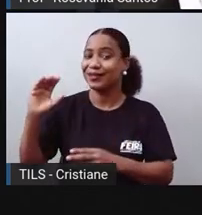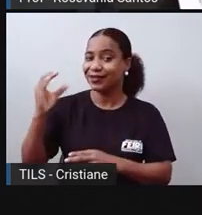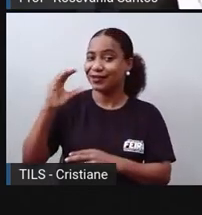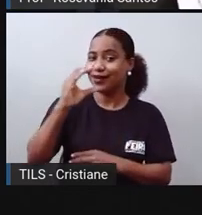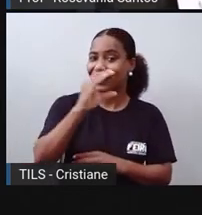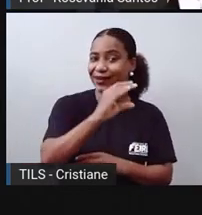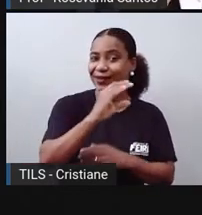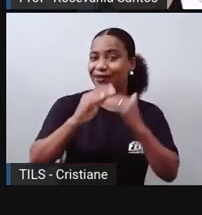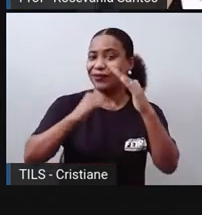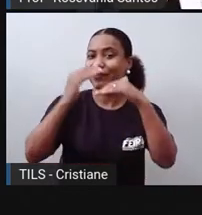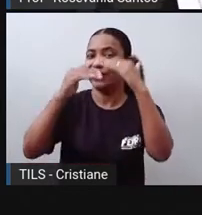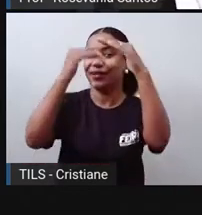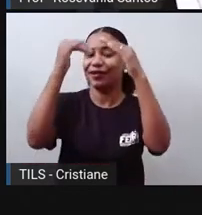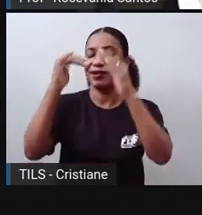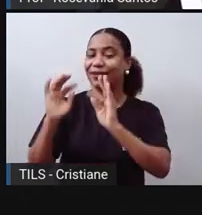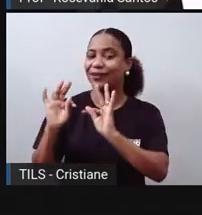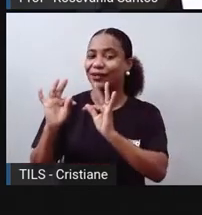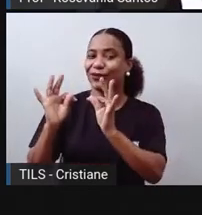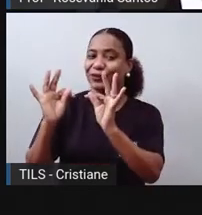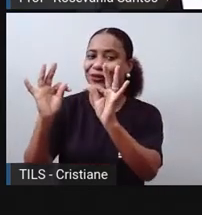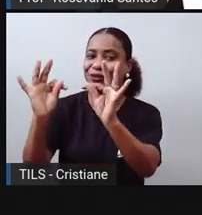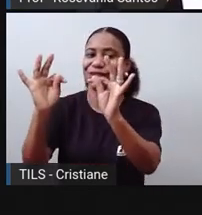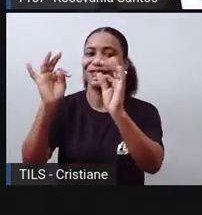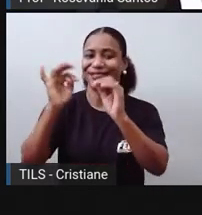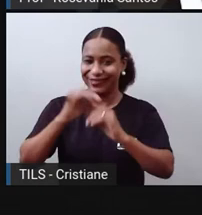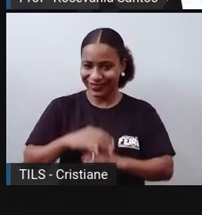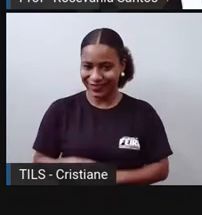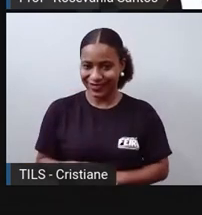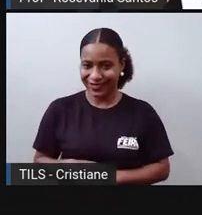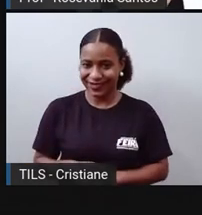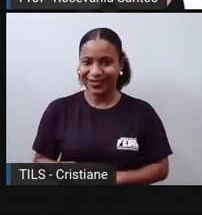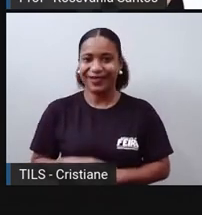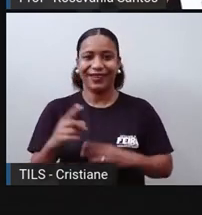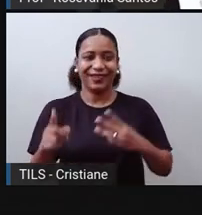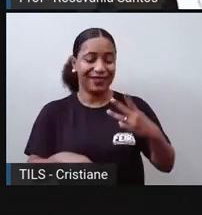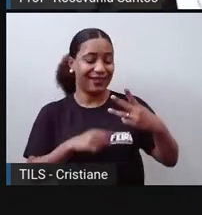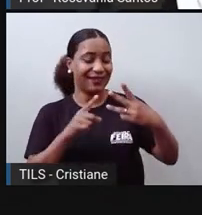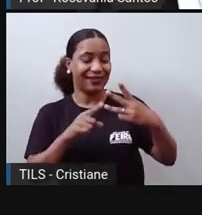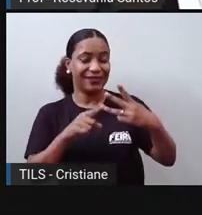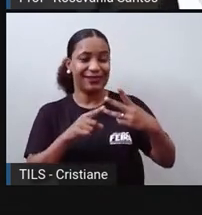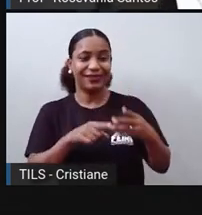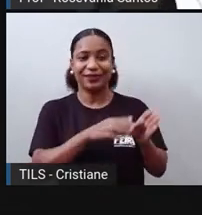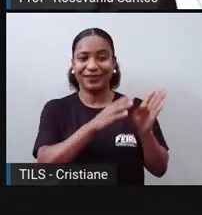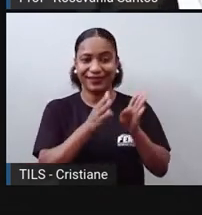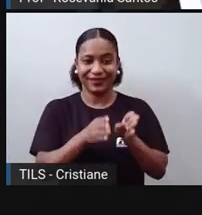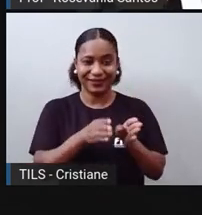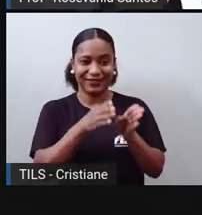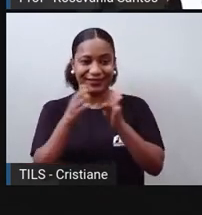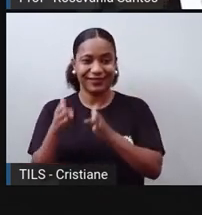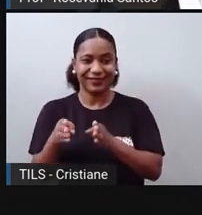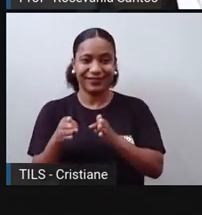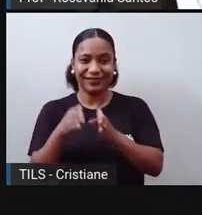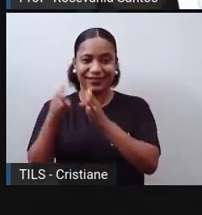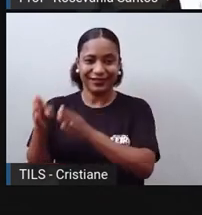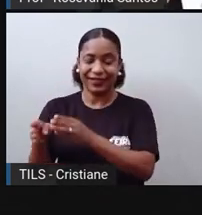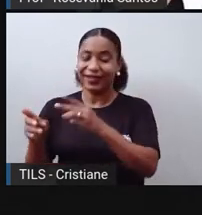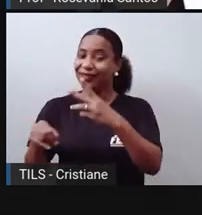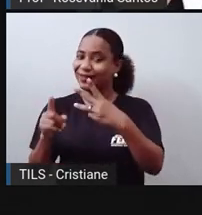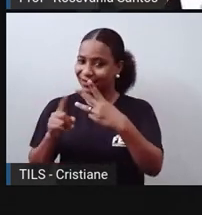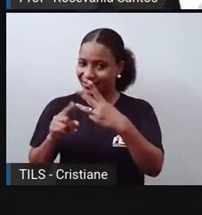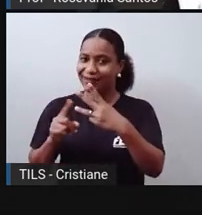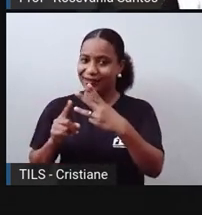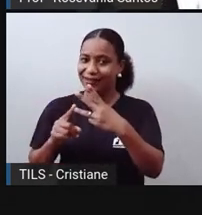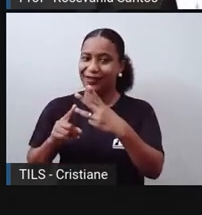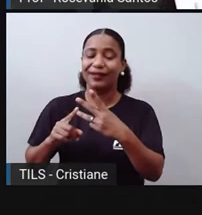desenvolvimento de novas tecnologias, e aí entramos na terceira fase da revolução industrial, que era